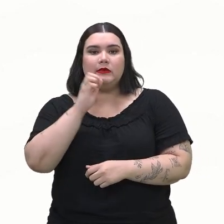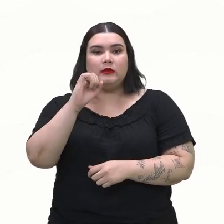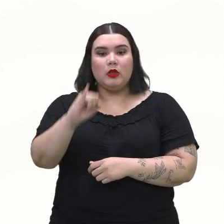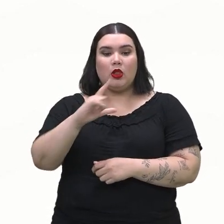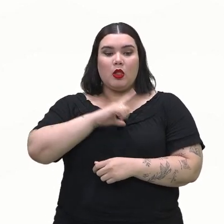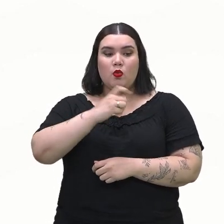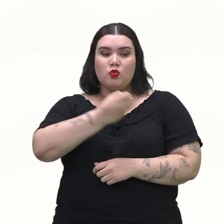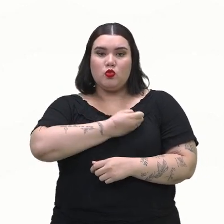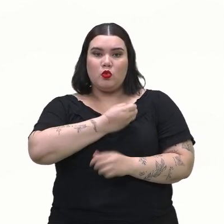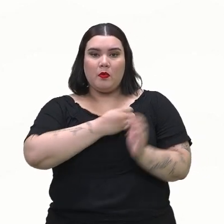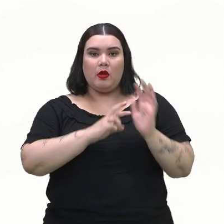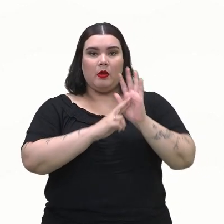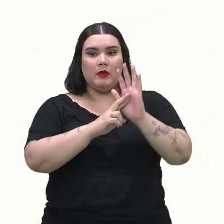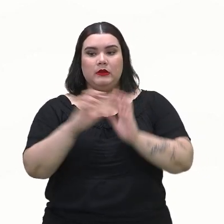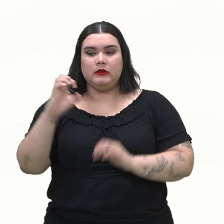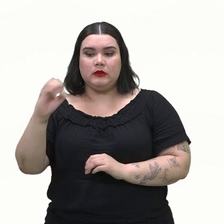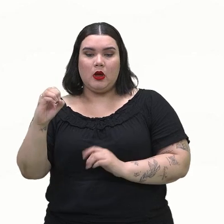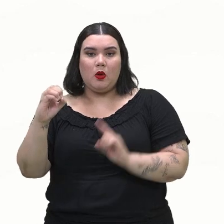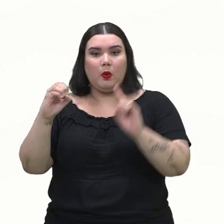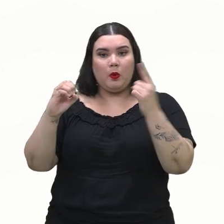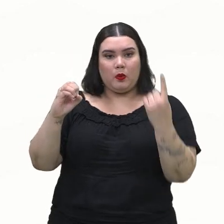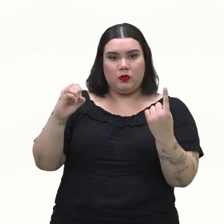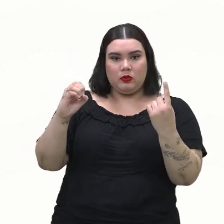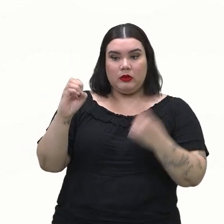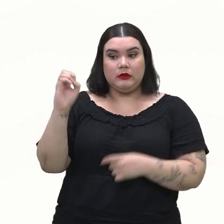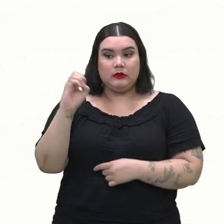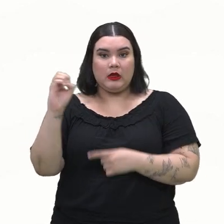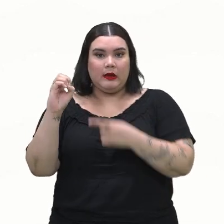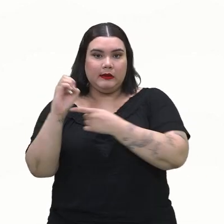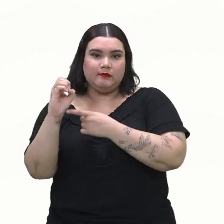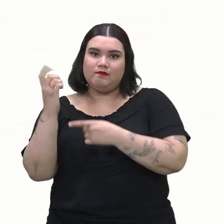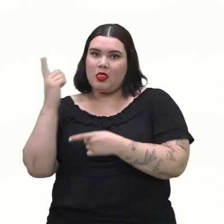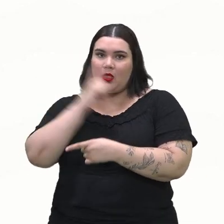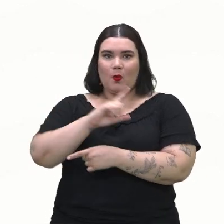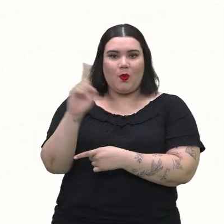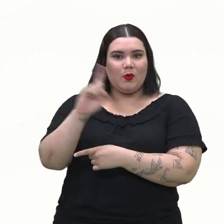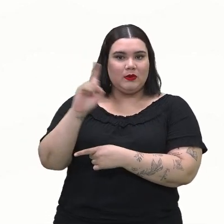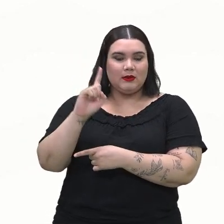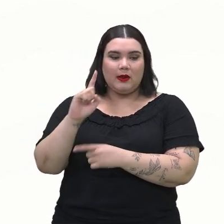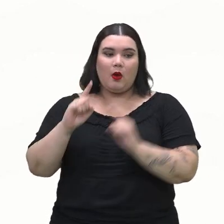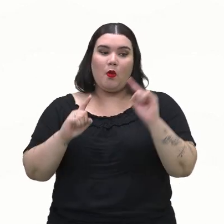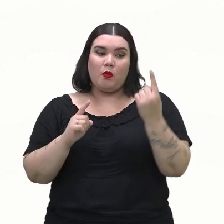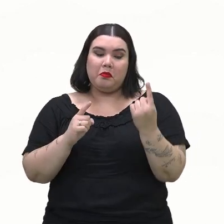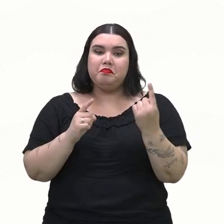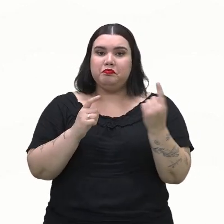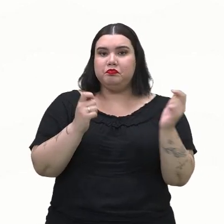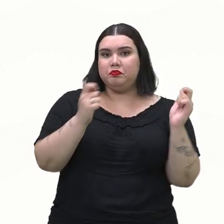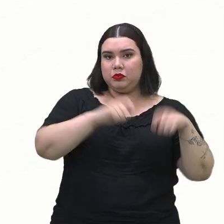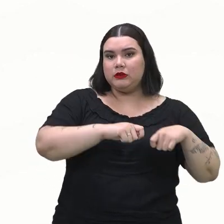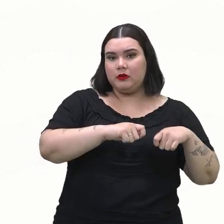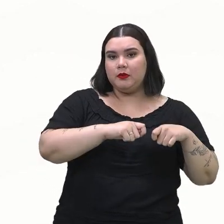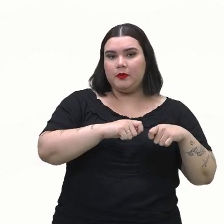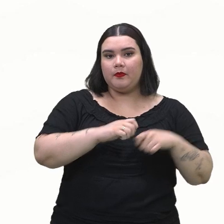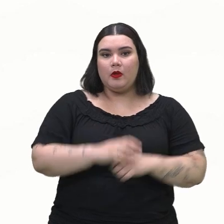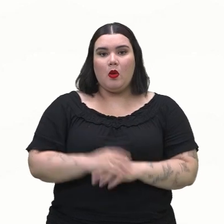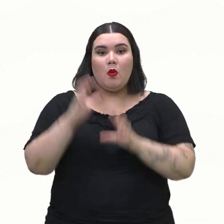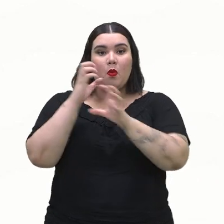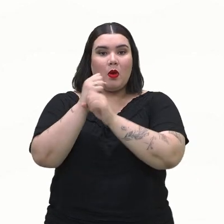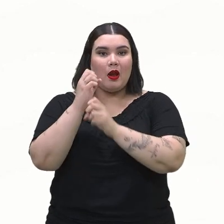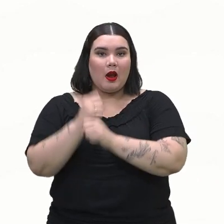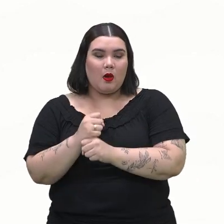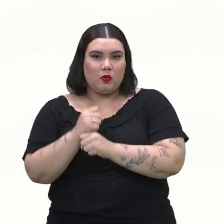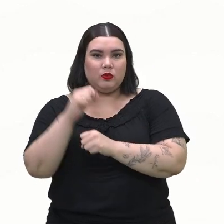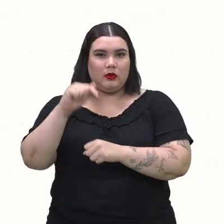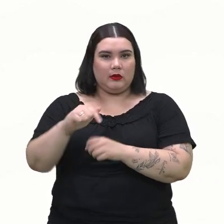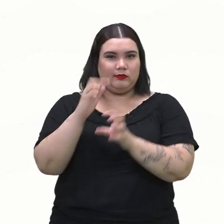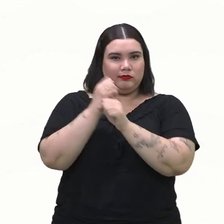por um número entre 0 e 1, sendo 0 um evento impossível e 1 um evento certo. O cálculo da probabilidade de